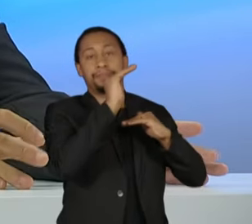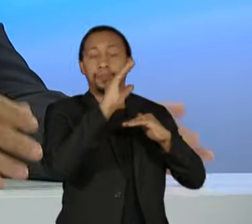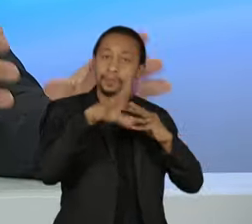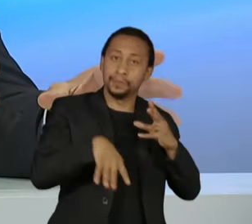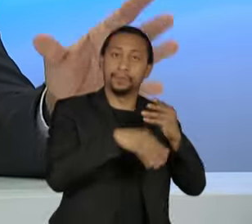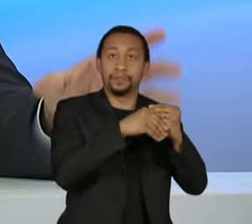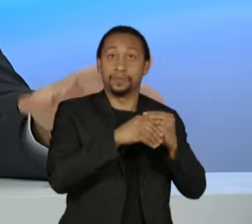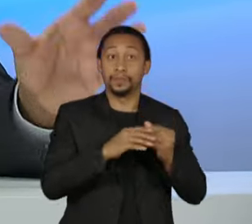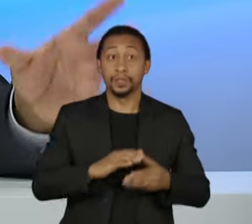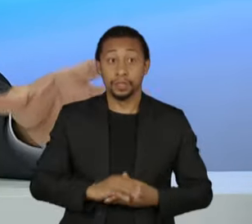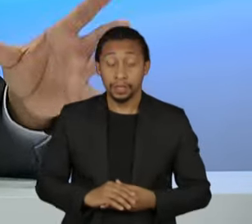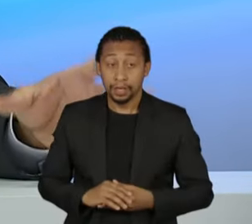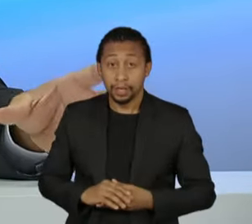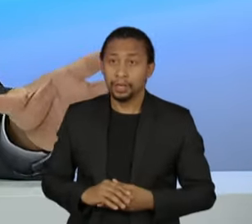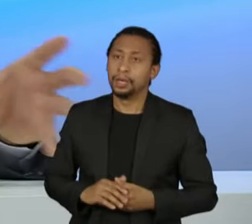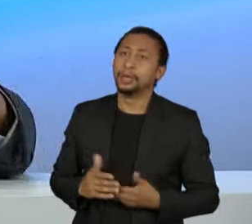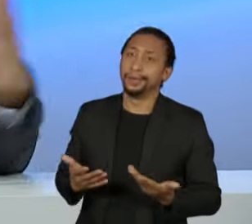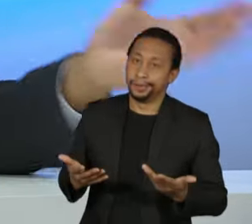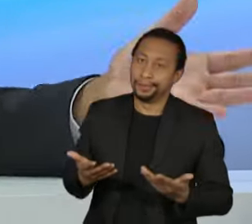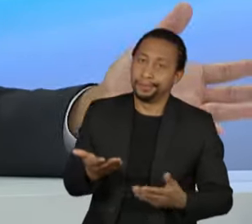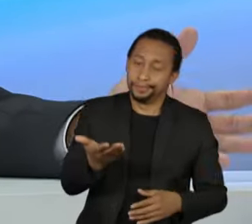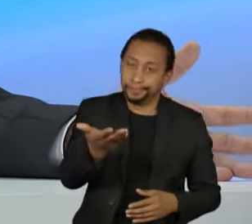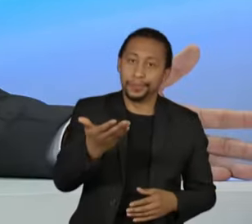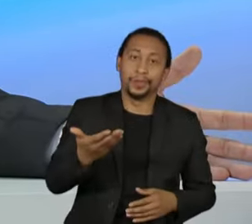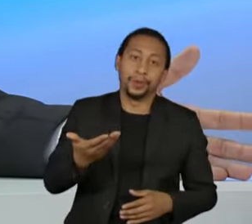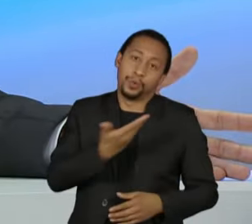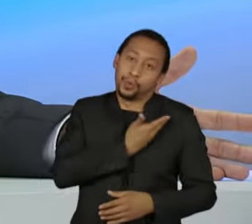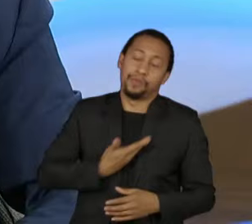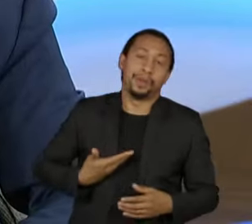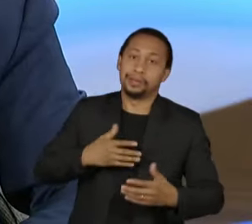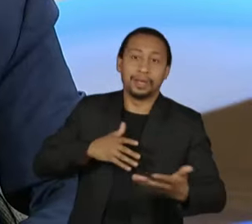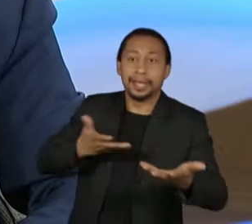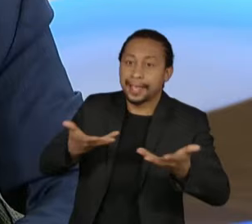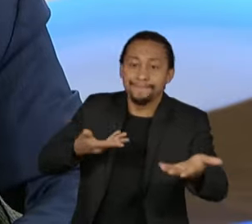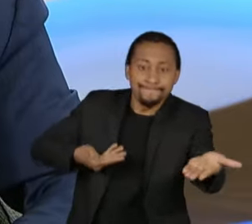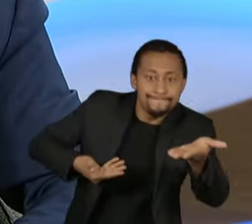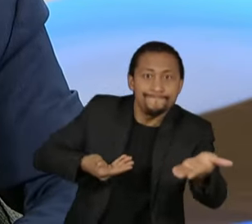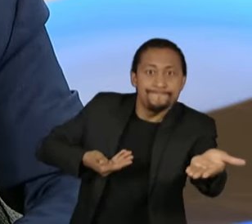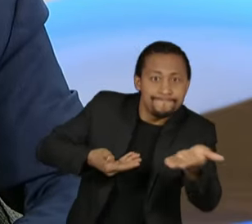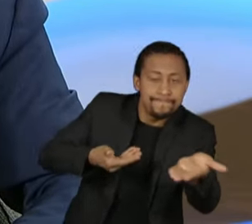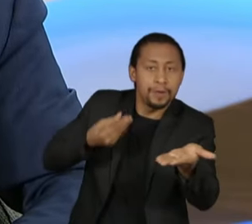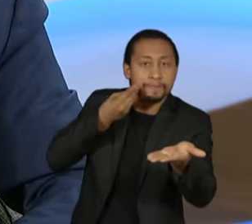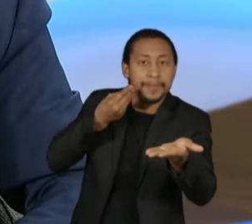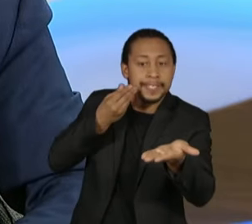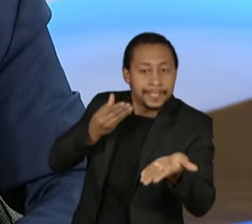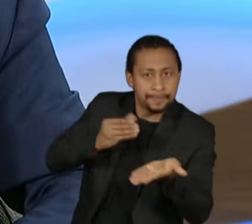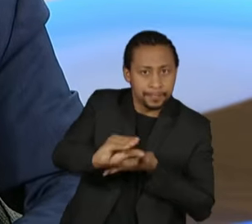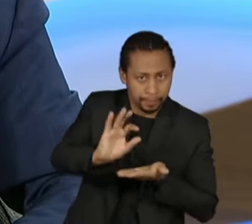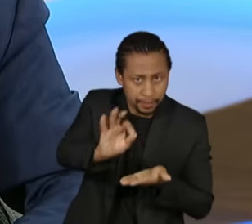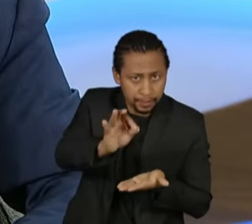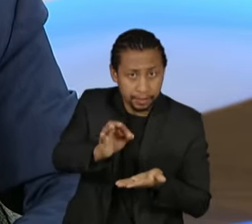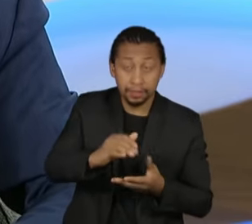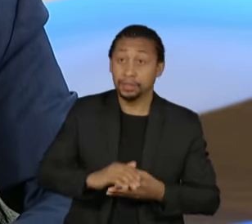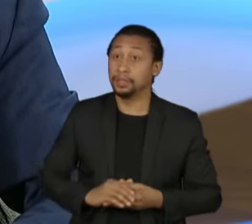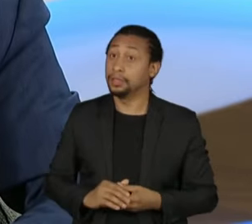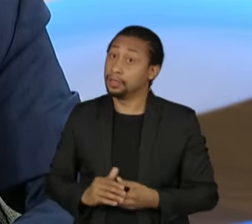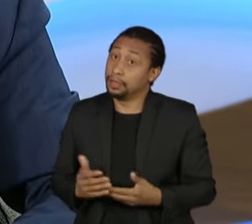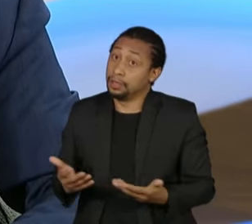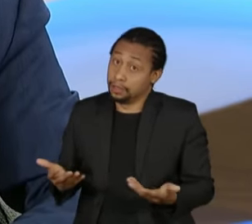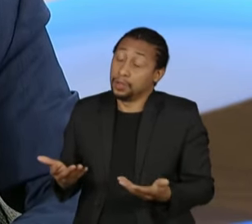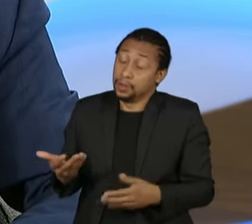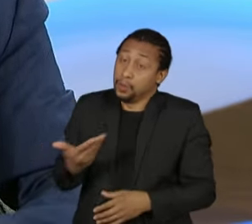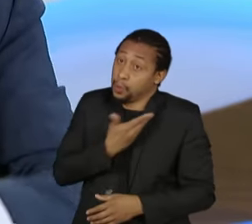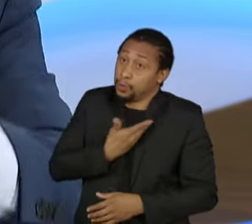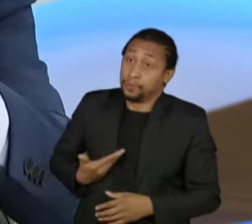emenda. O governo está brigando para ter investimento, porque de outra forma não viria. O governo está numa luta importante para o